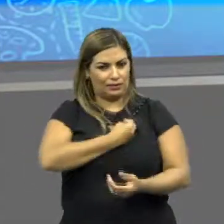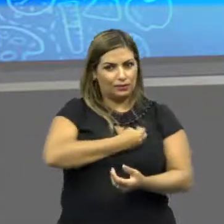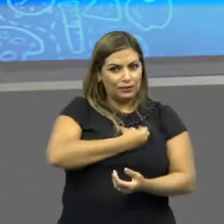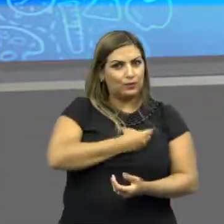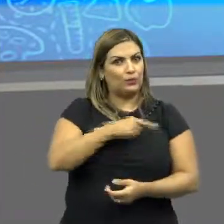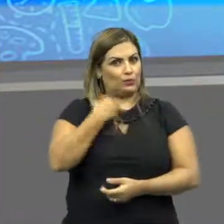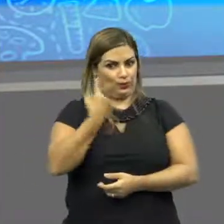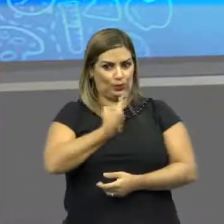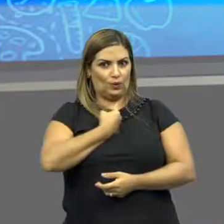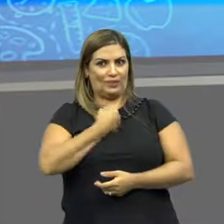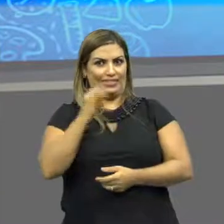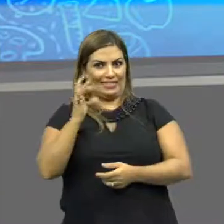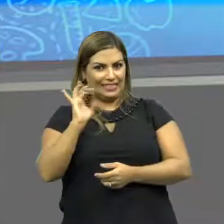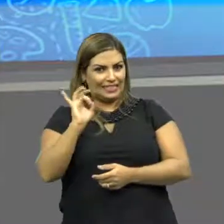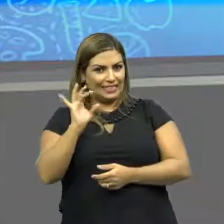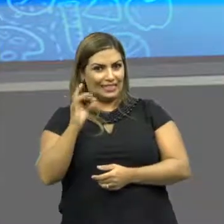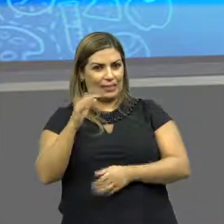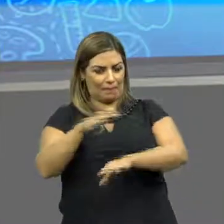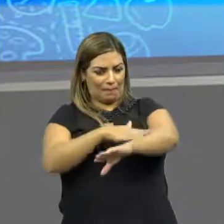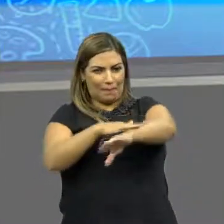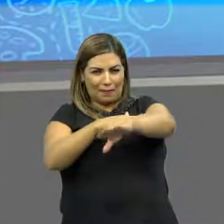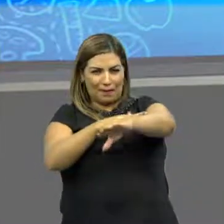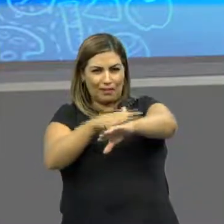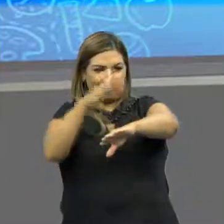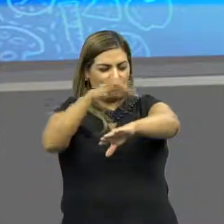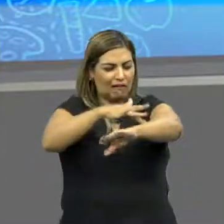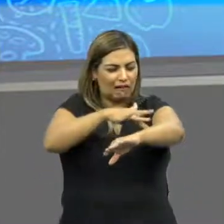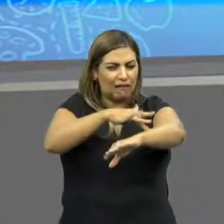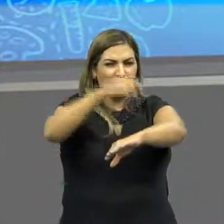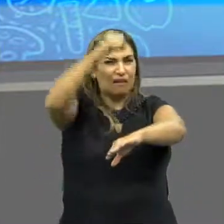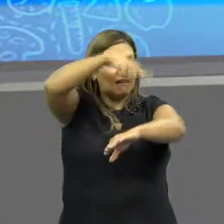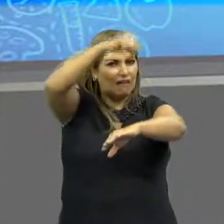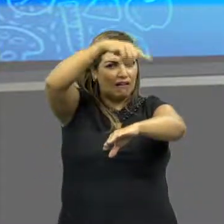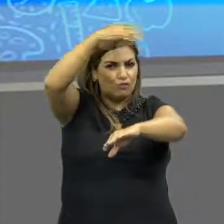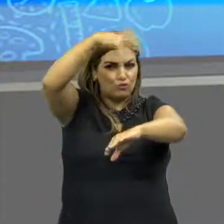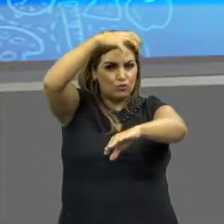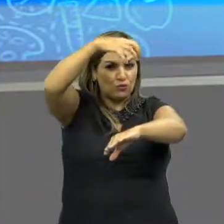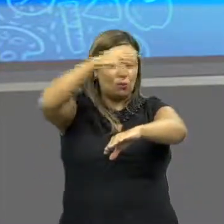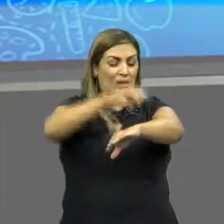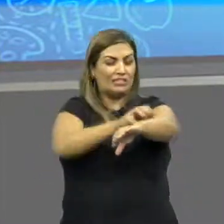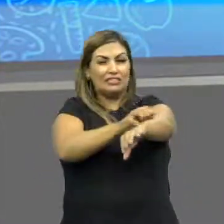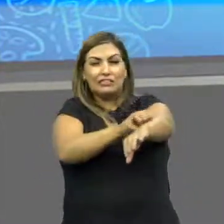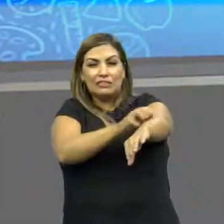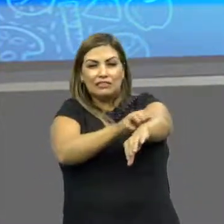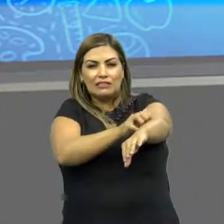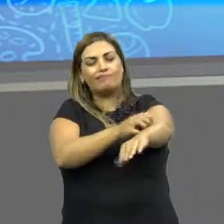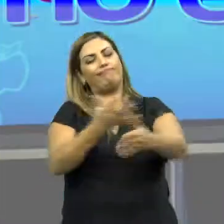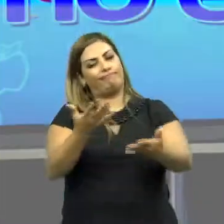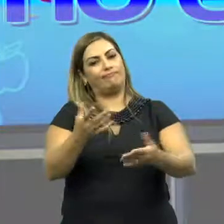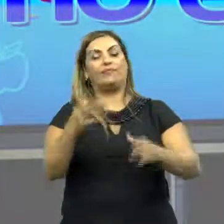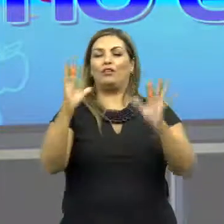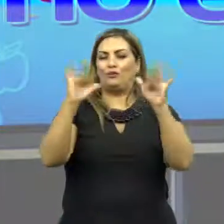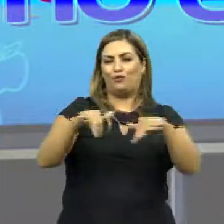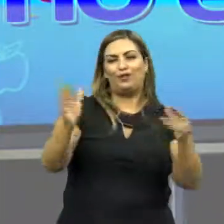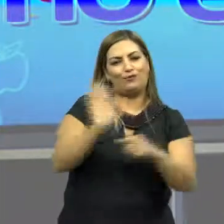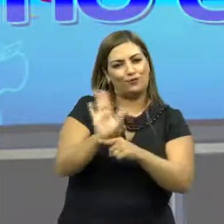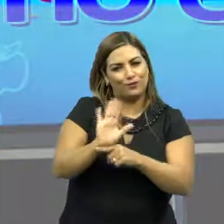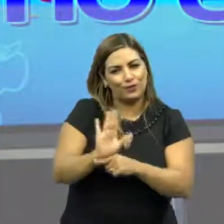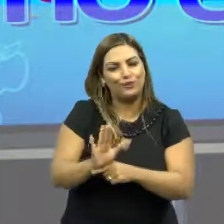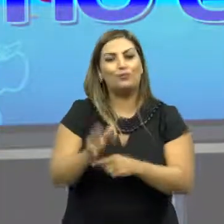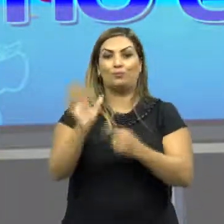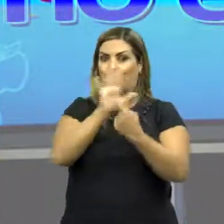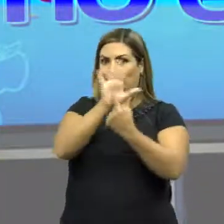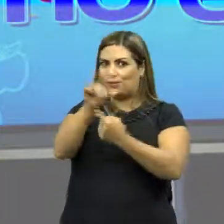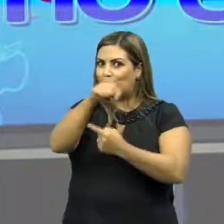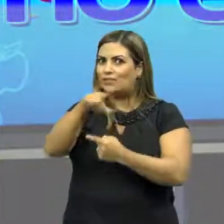prejudicando. No nosso caso, em relação à nossa pele, pode causar problemas como dermatites. Termino aqui o vídeo